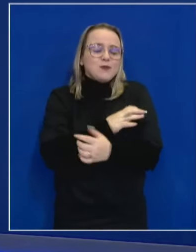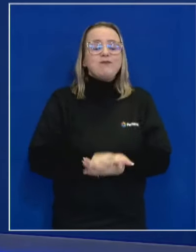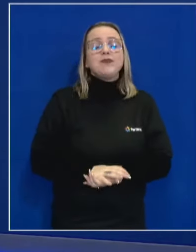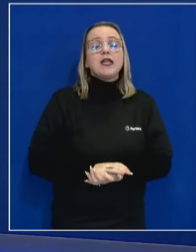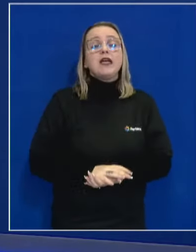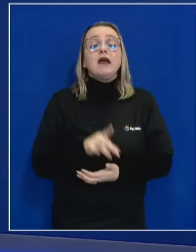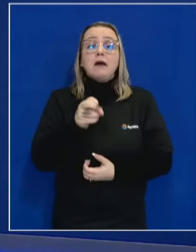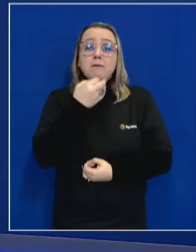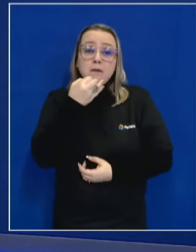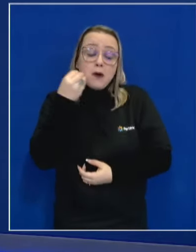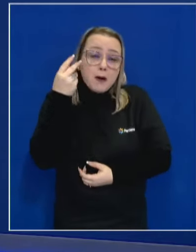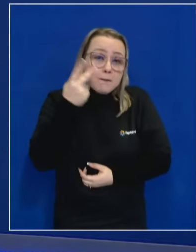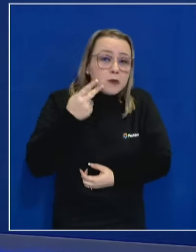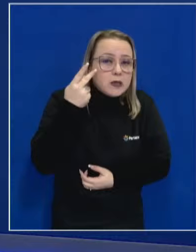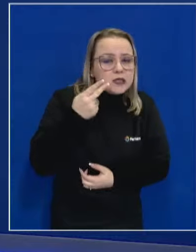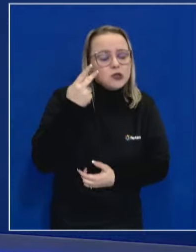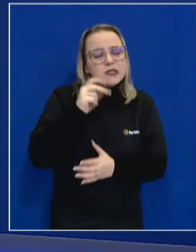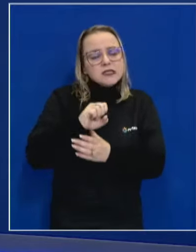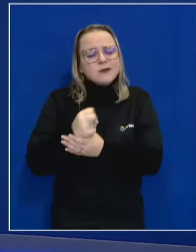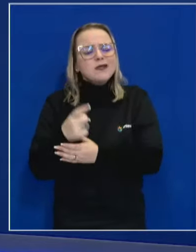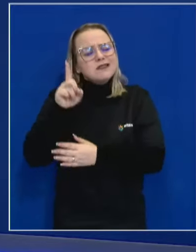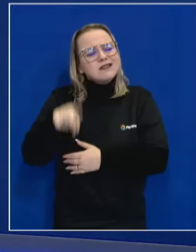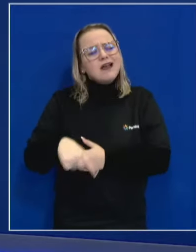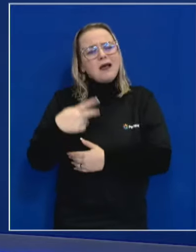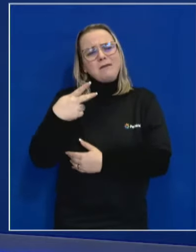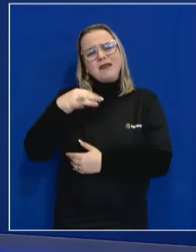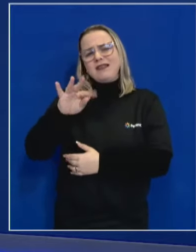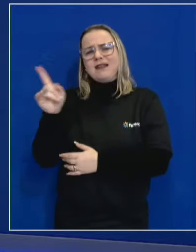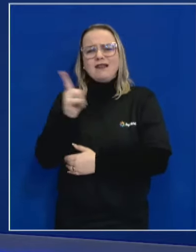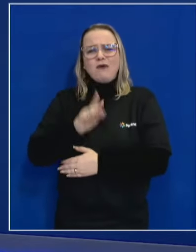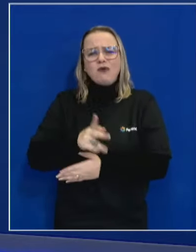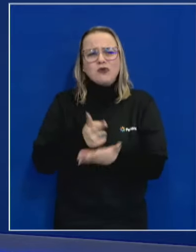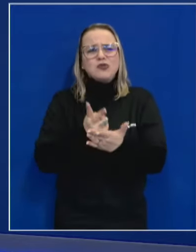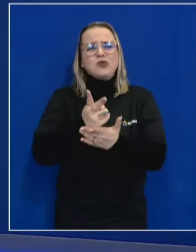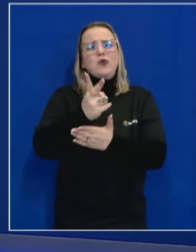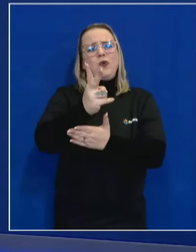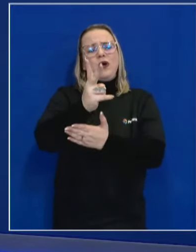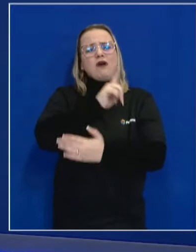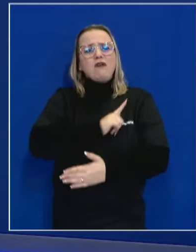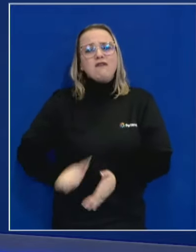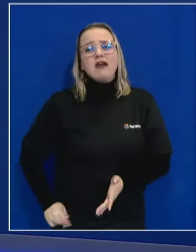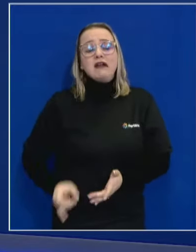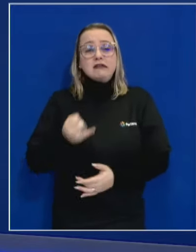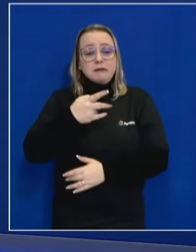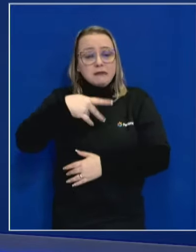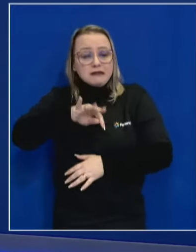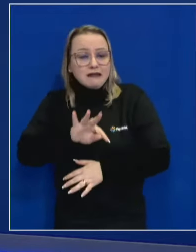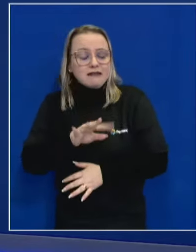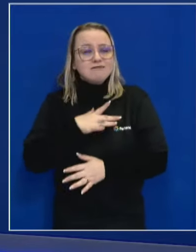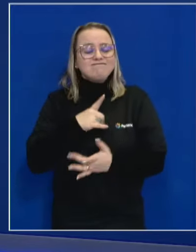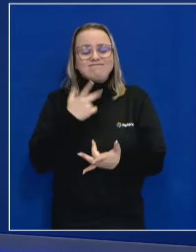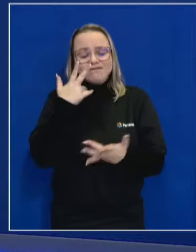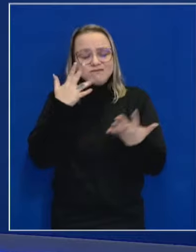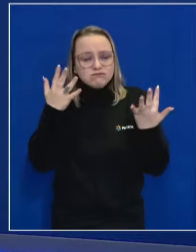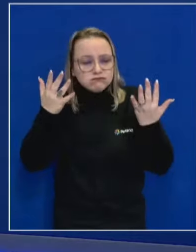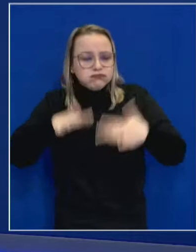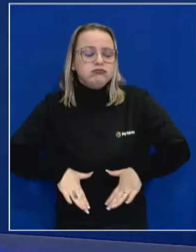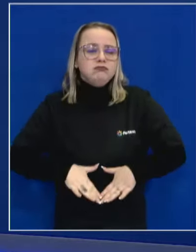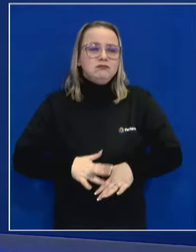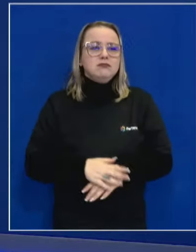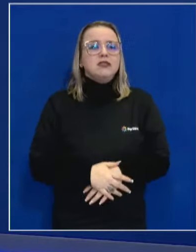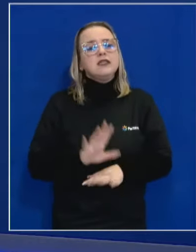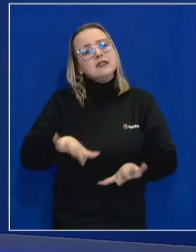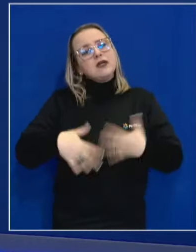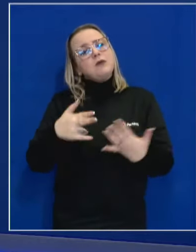Que uma boa política de segurança para a gente também é que o PT não volte a governar. Porque onde o PT passa, acaba que a segurança explode seus indicadores. E